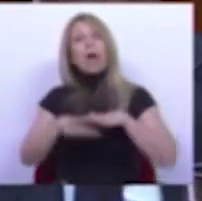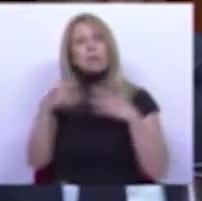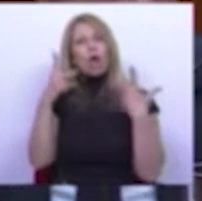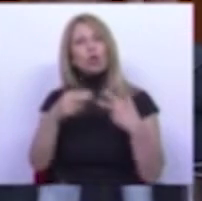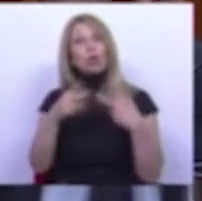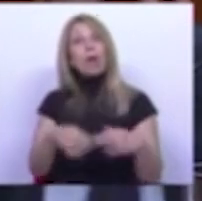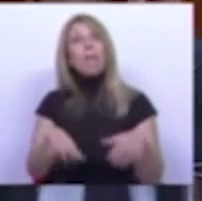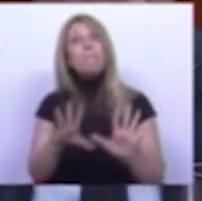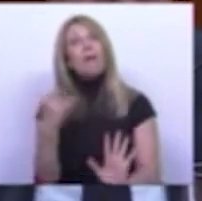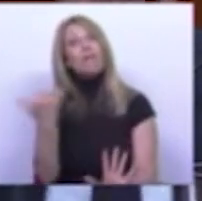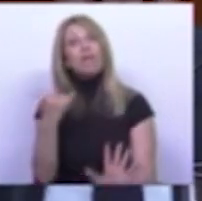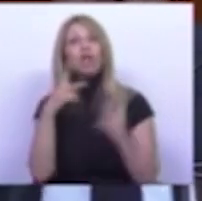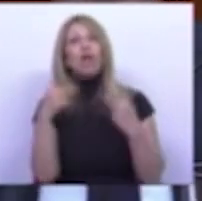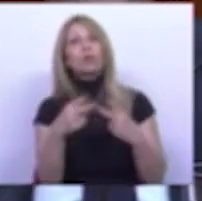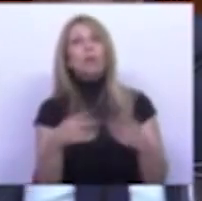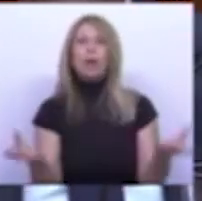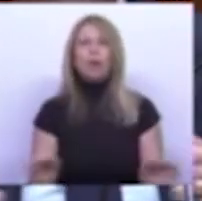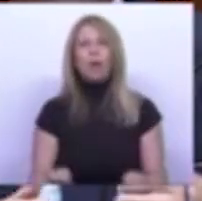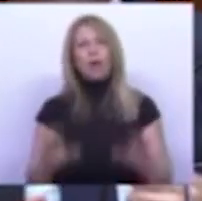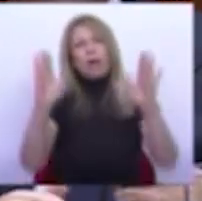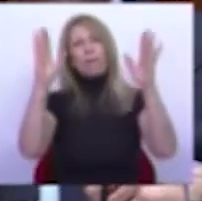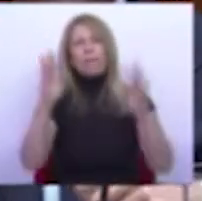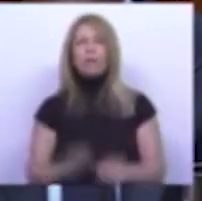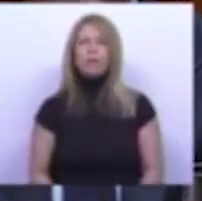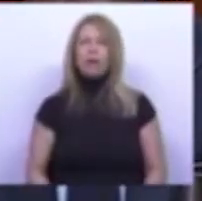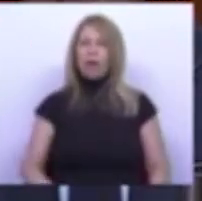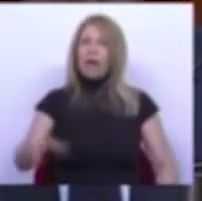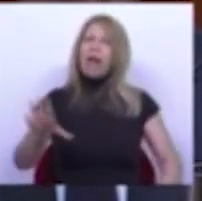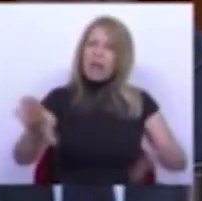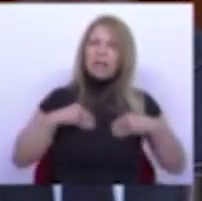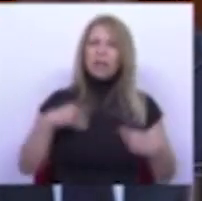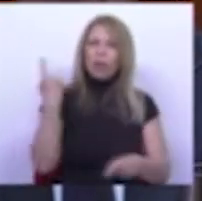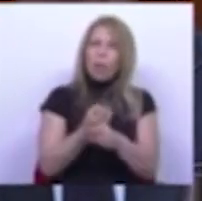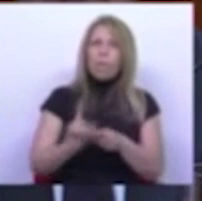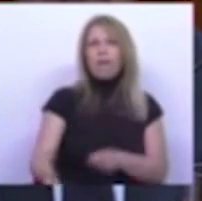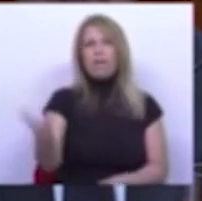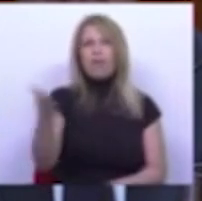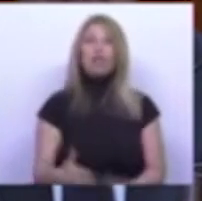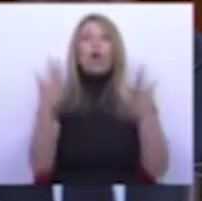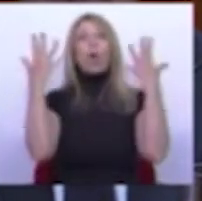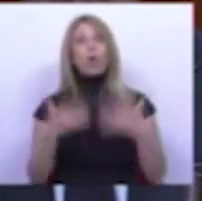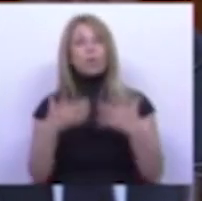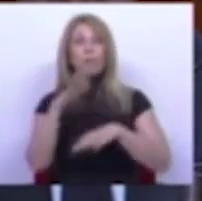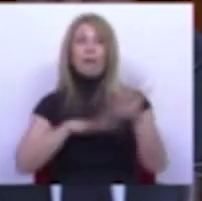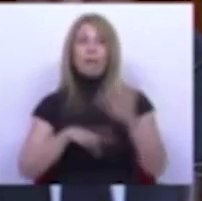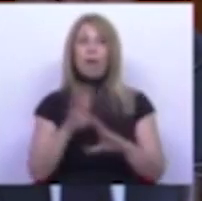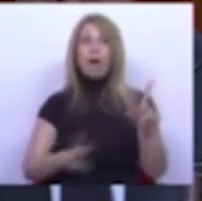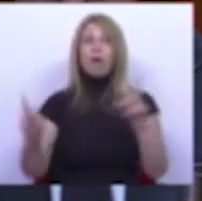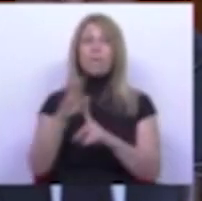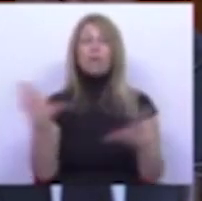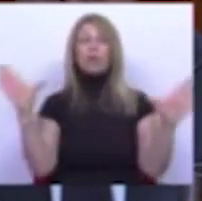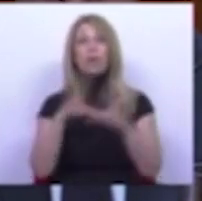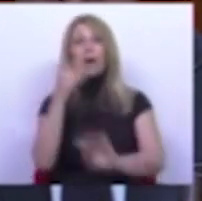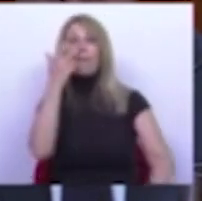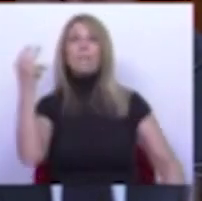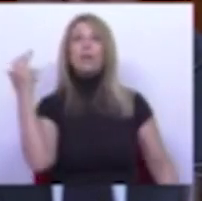que não fazem a austeridade. Mas não, convença-se de não haver por todas. Um orçamento que faz um aumento extraordinário de pensões para 2